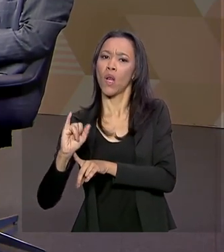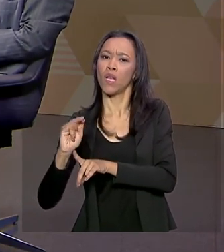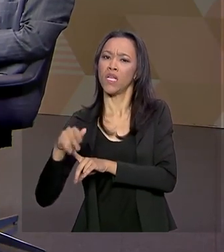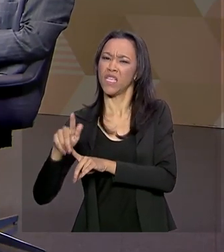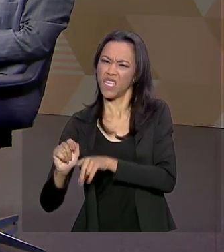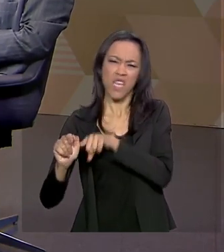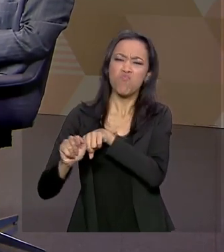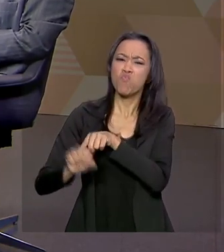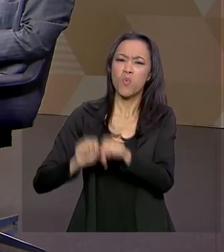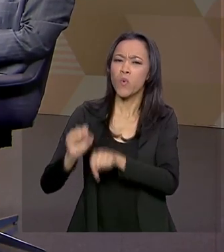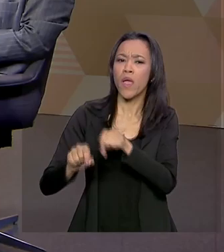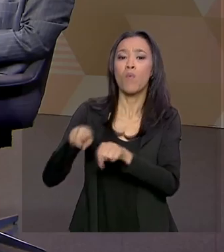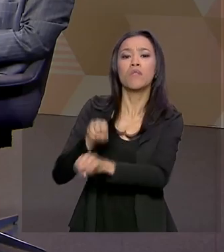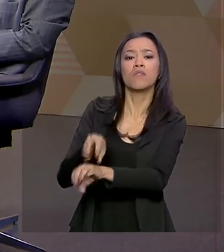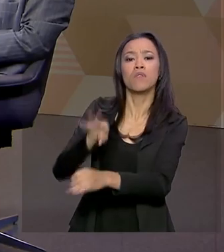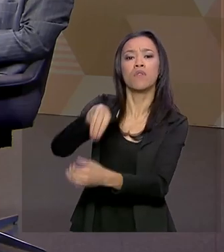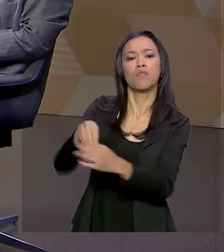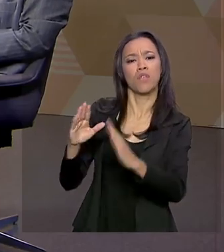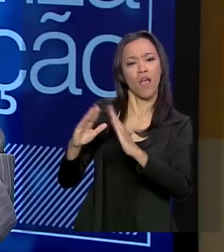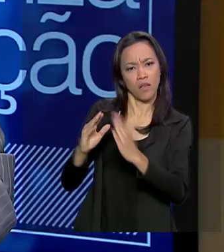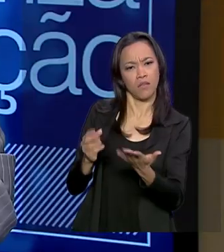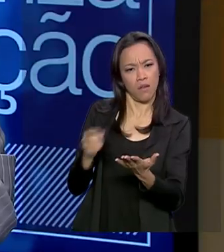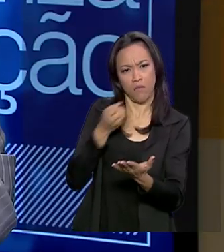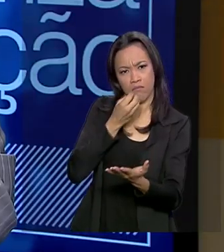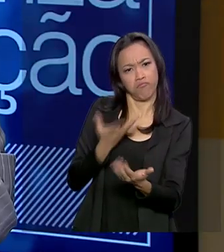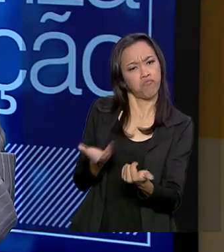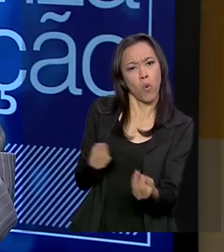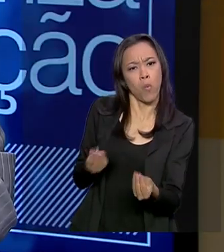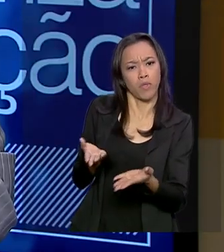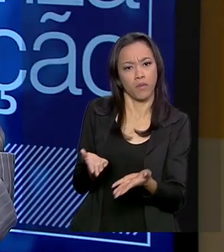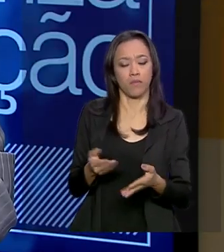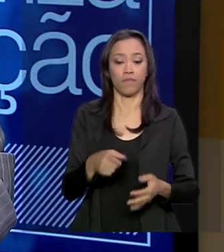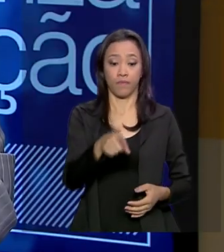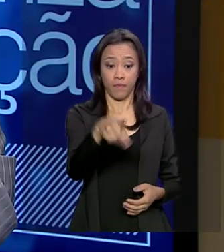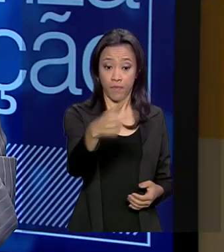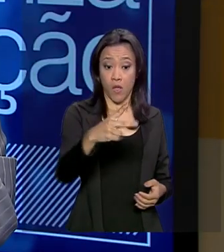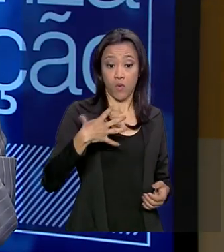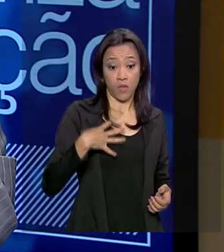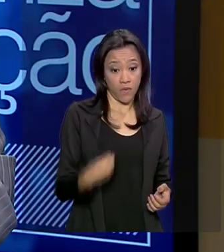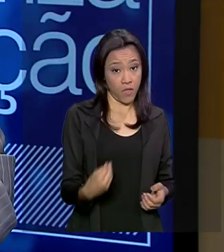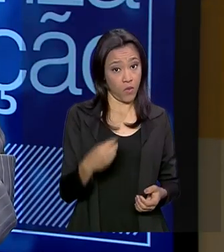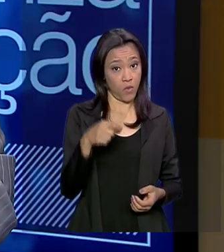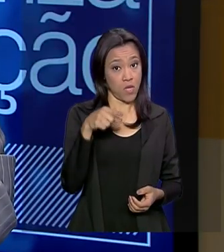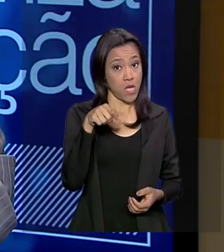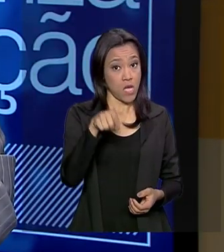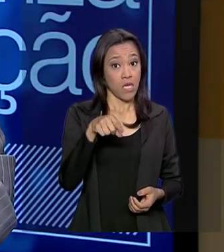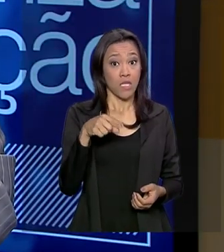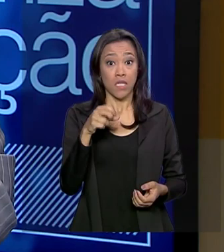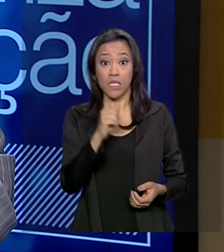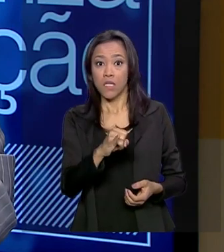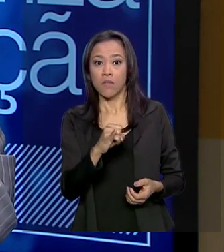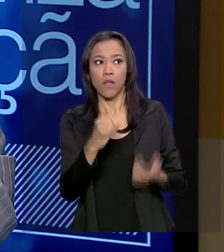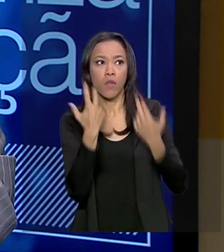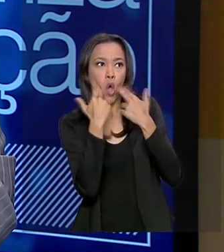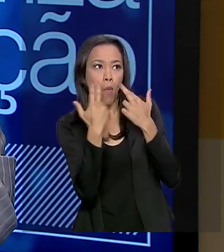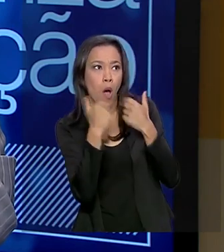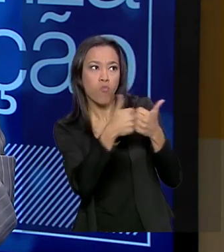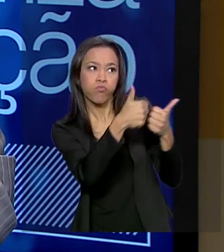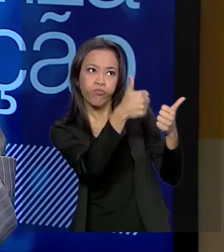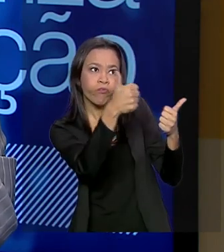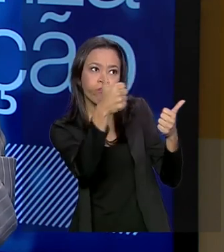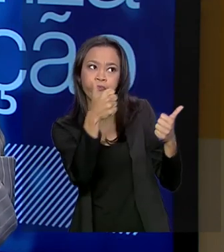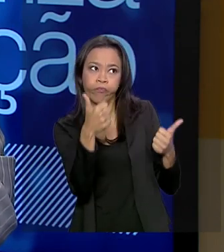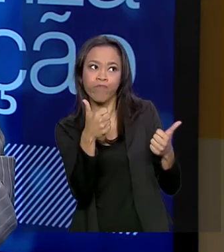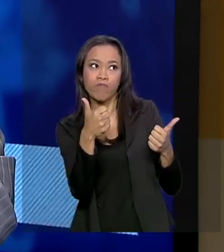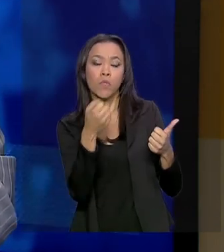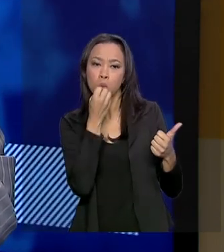eu, meus filhos, não teriam homeschooling em uma situação de normalidade. Eu não acho que